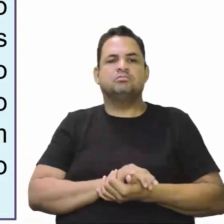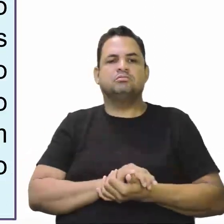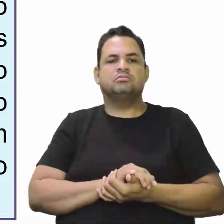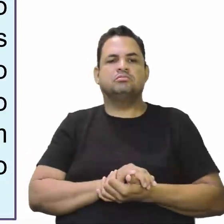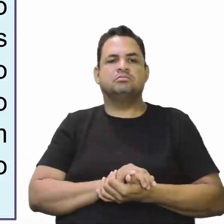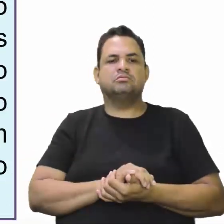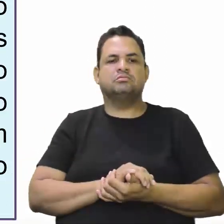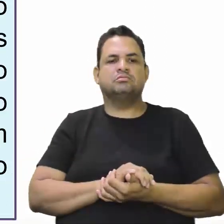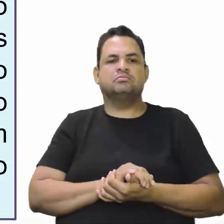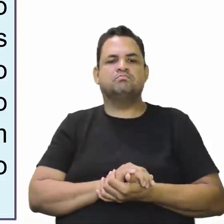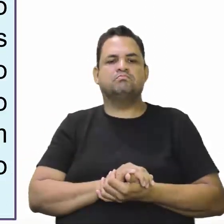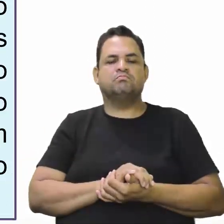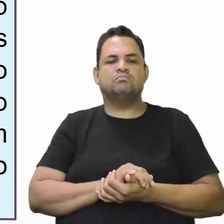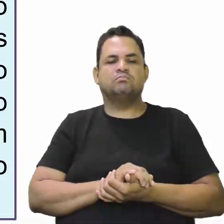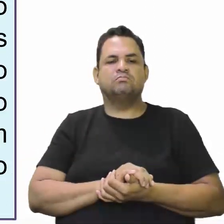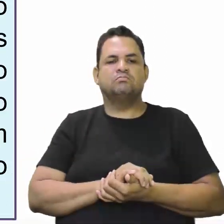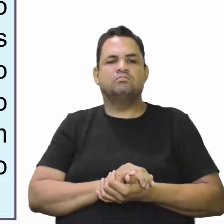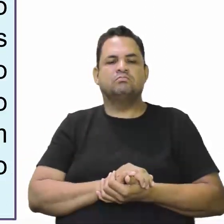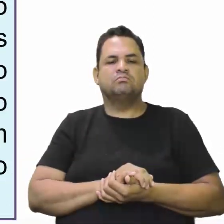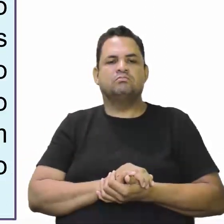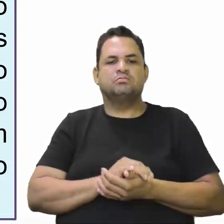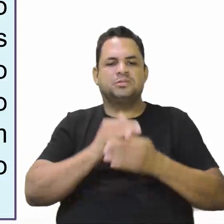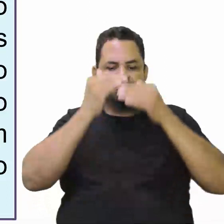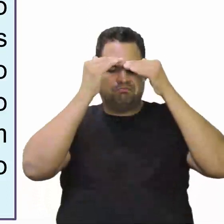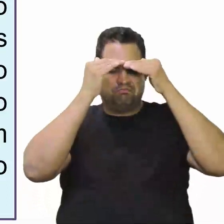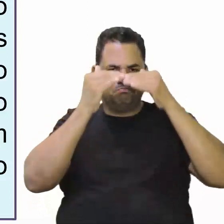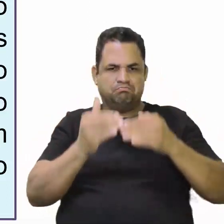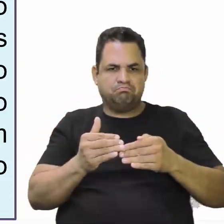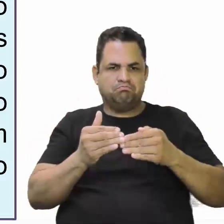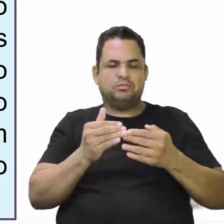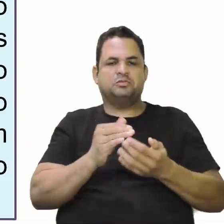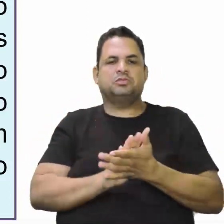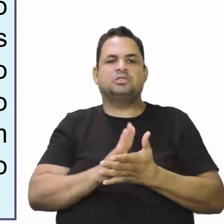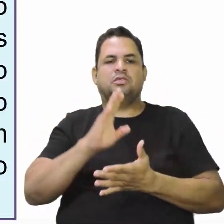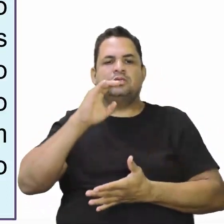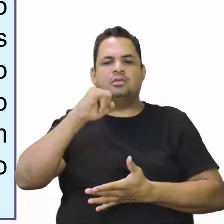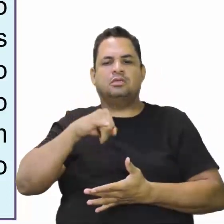obrigatório. A mita era obrigatório.